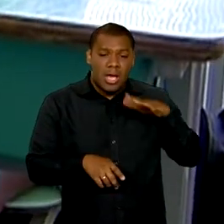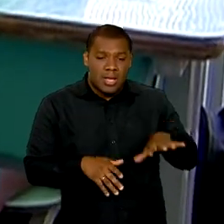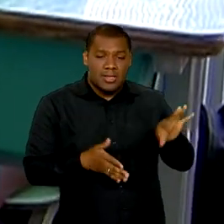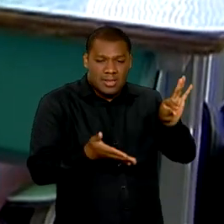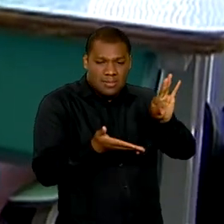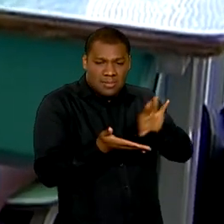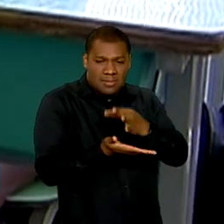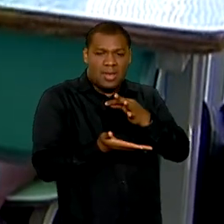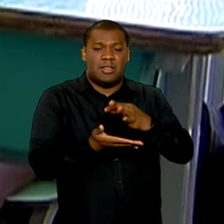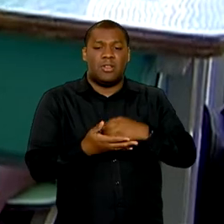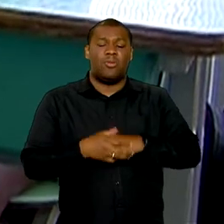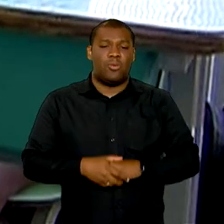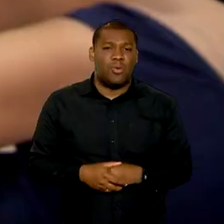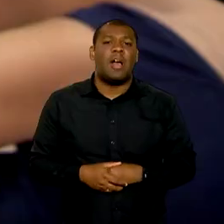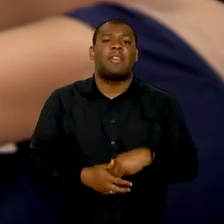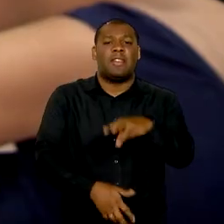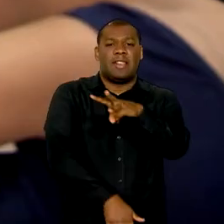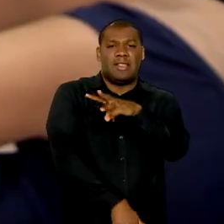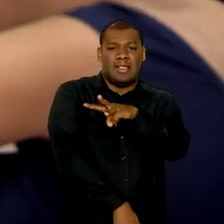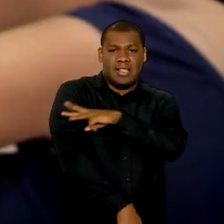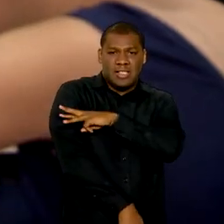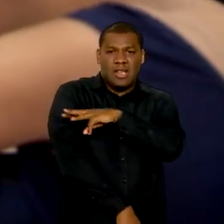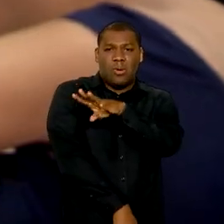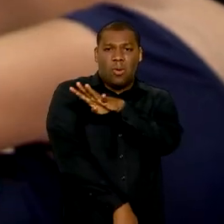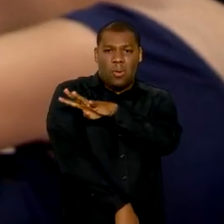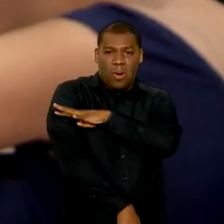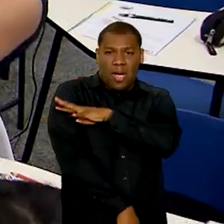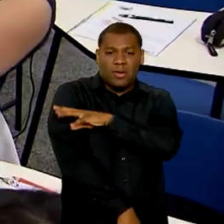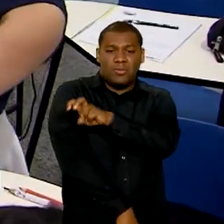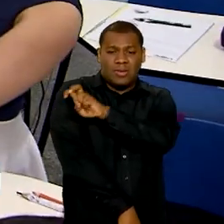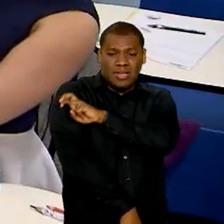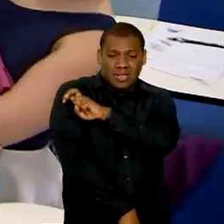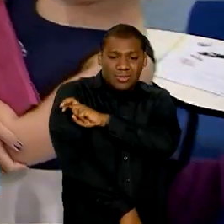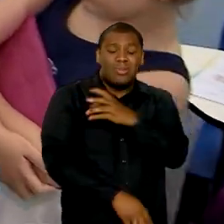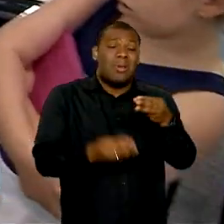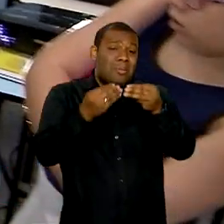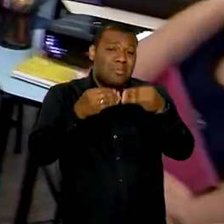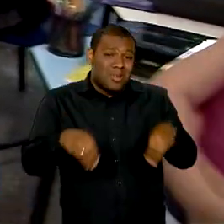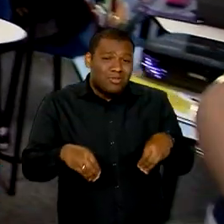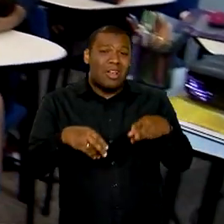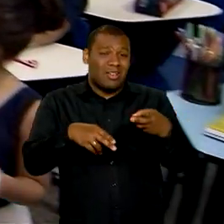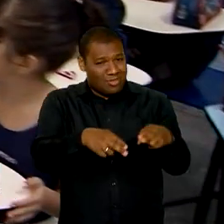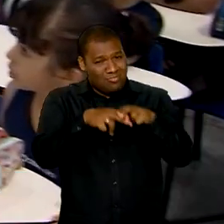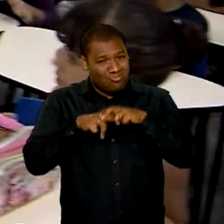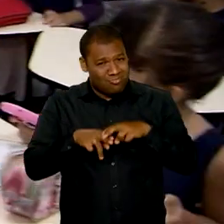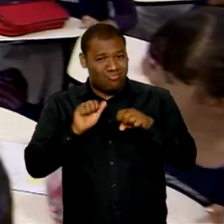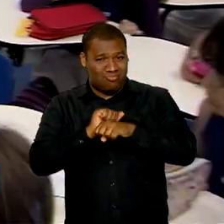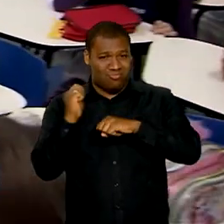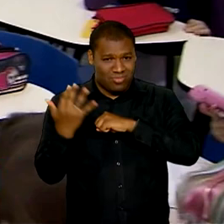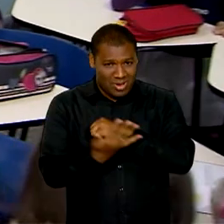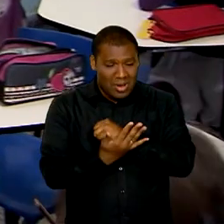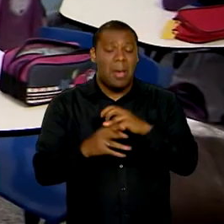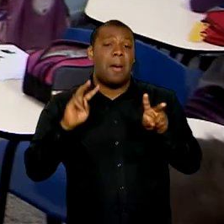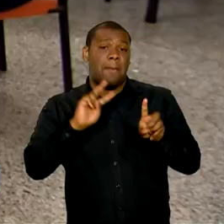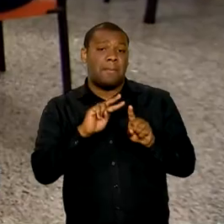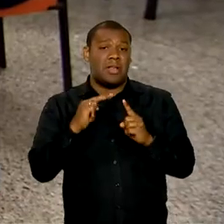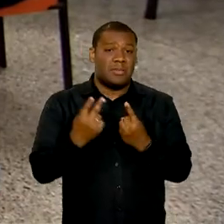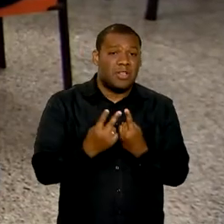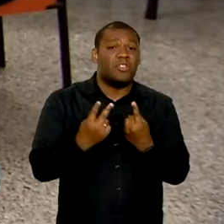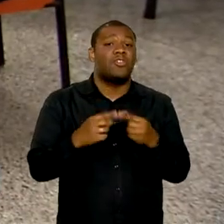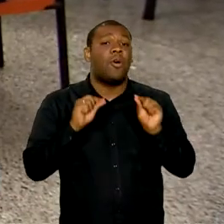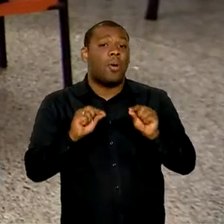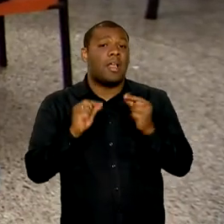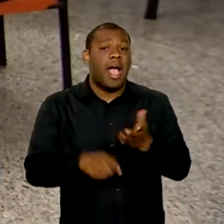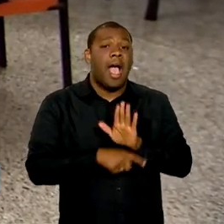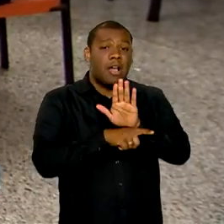no terceiro, quarto e quinto anos afetadas pela pandemia. A expectativa é beneficiar cerca